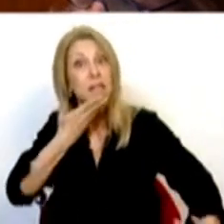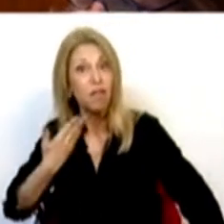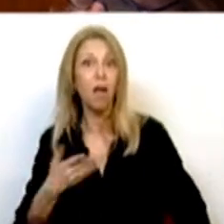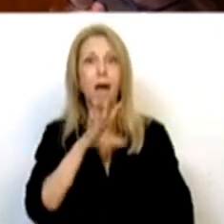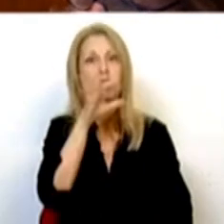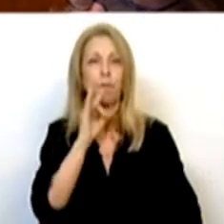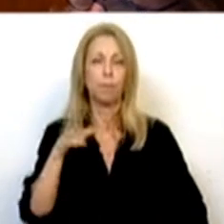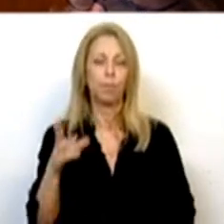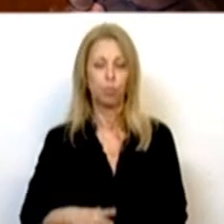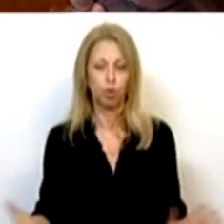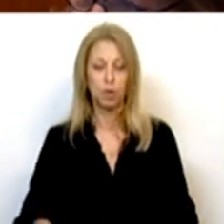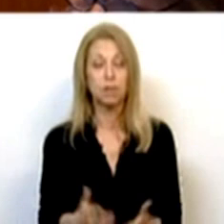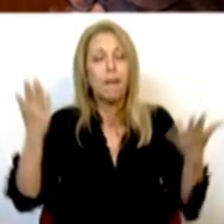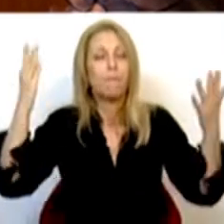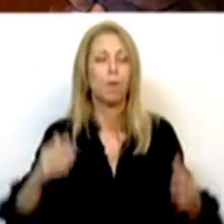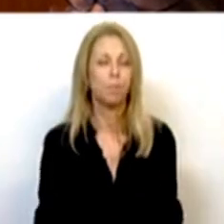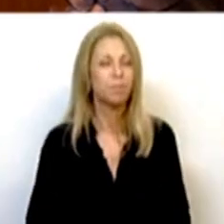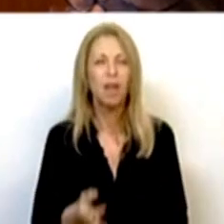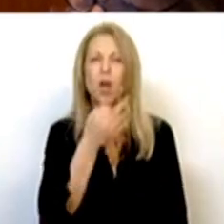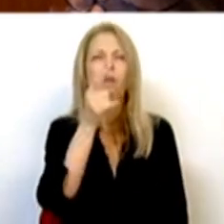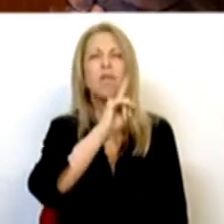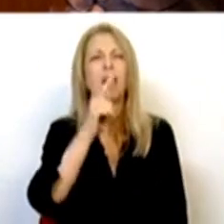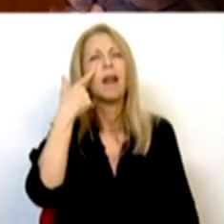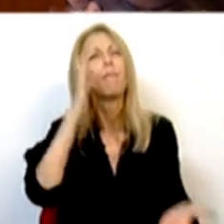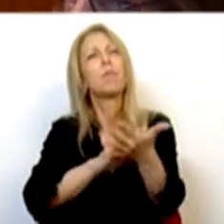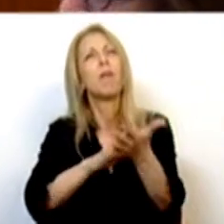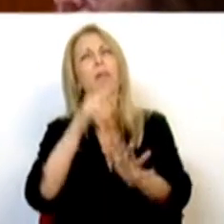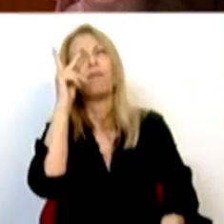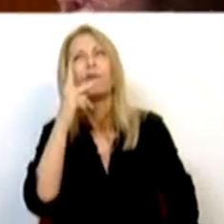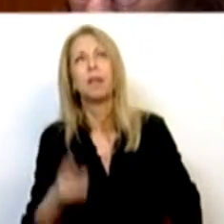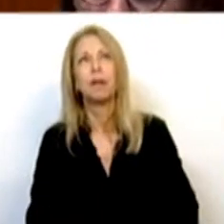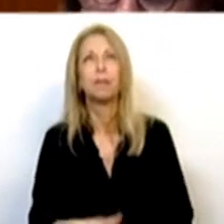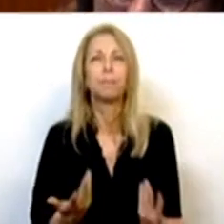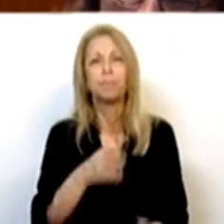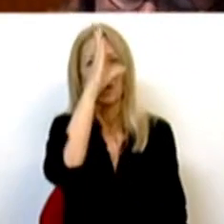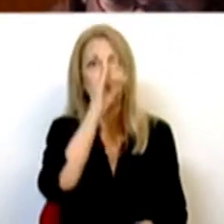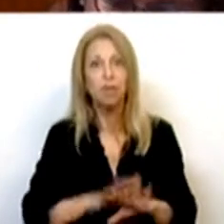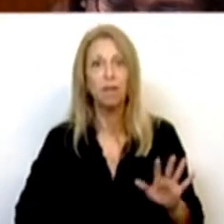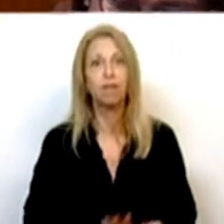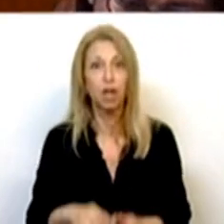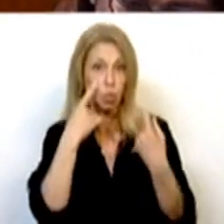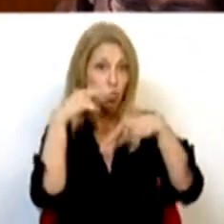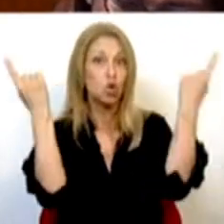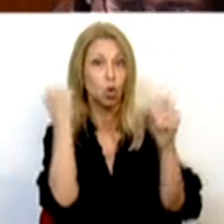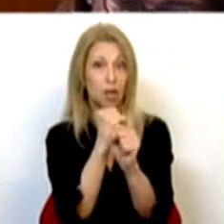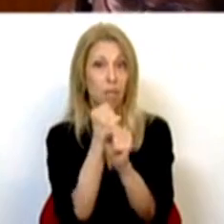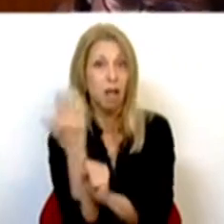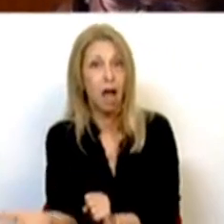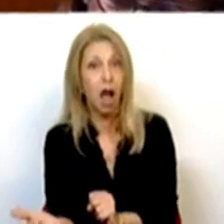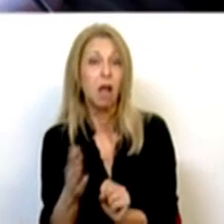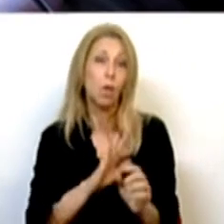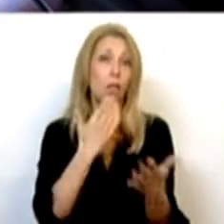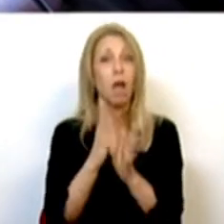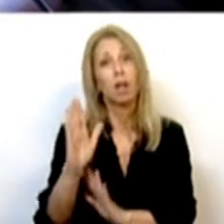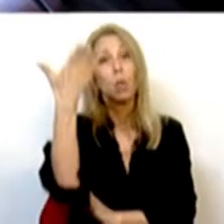Relativamente à questão, bom, eu não entrarei na questão da prova de vida, sobre se... A prova de vida que este Governo fez foi em 2015, quando priorizamos a habitação e quando estamos a